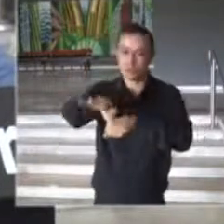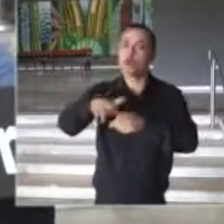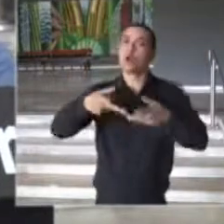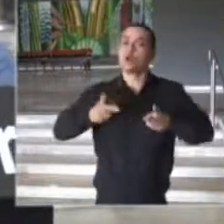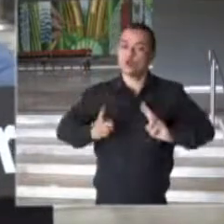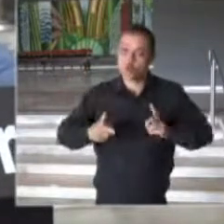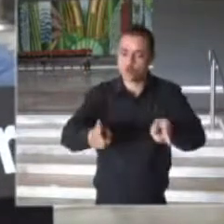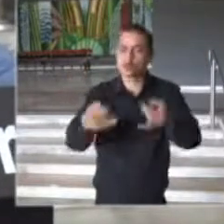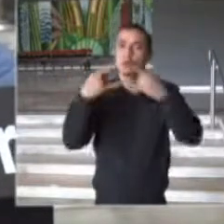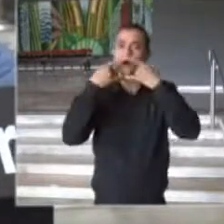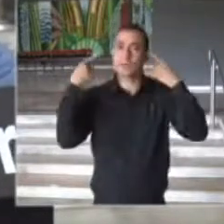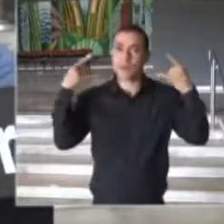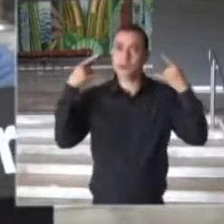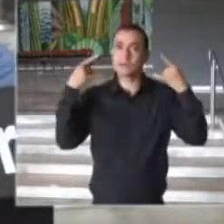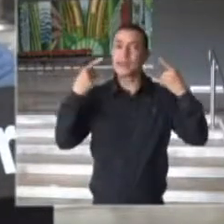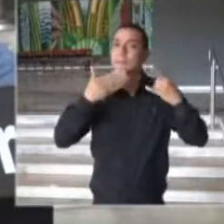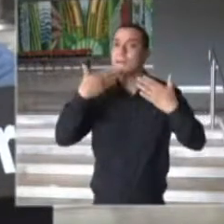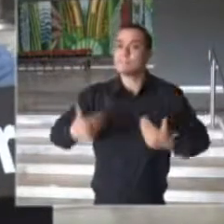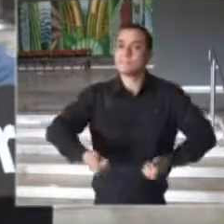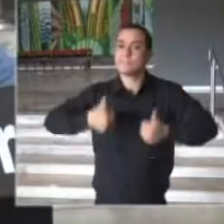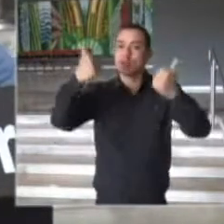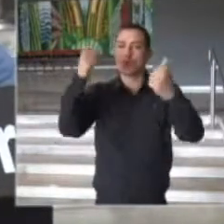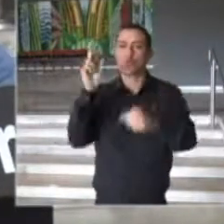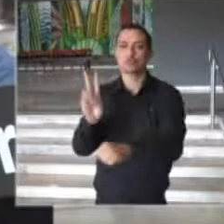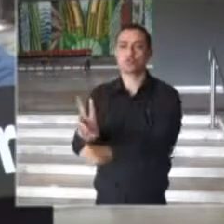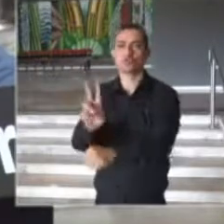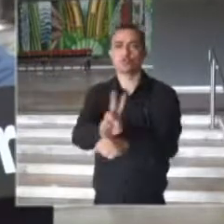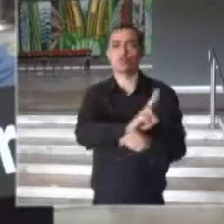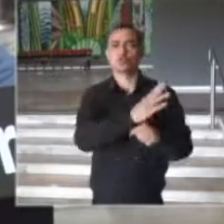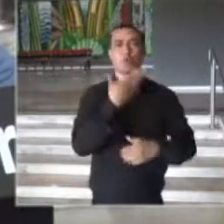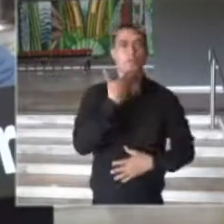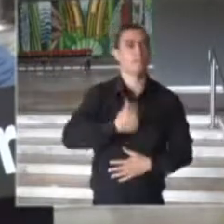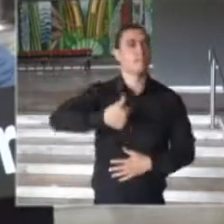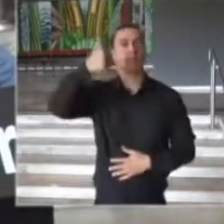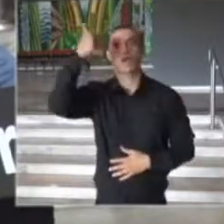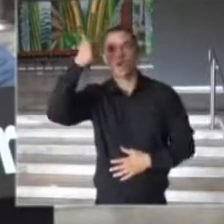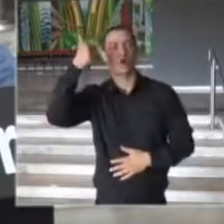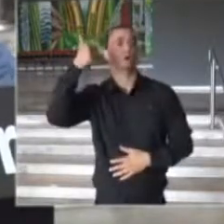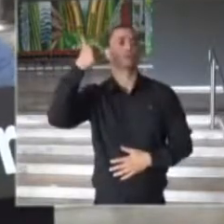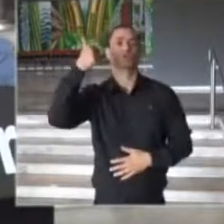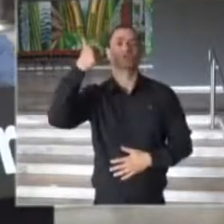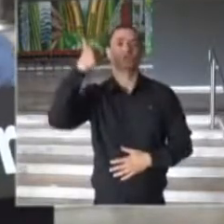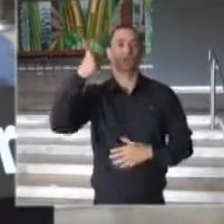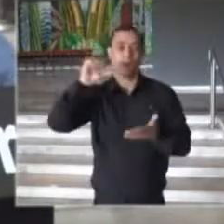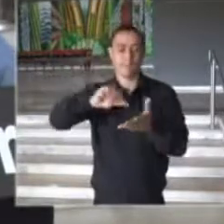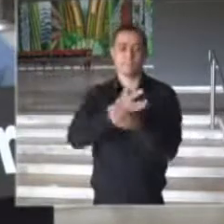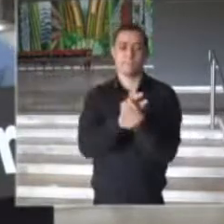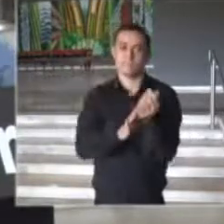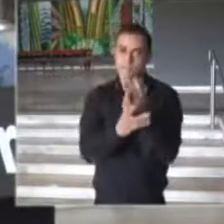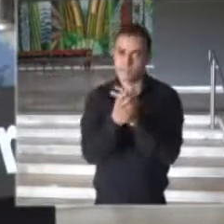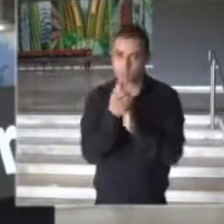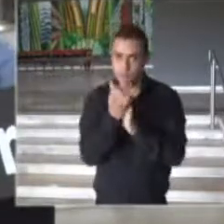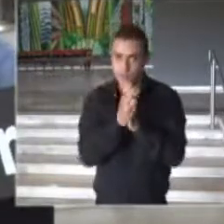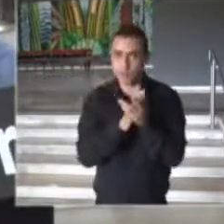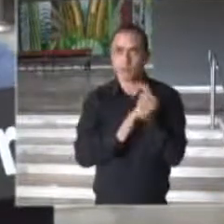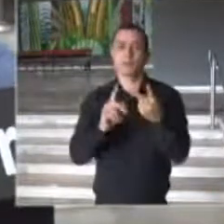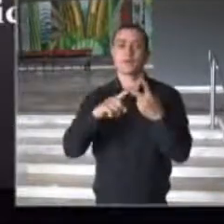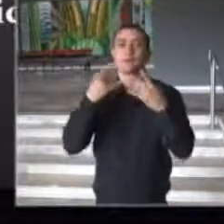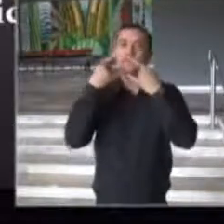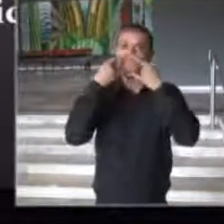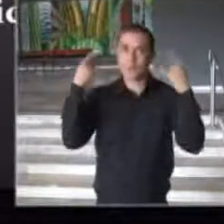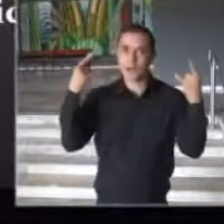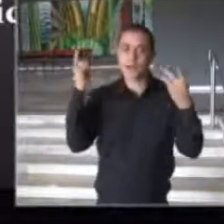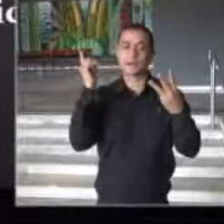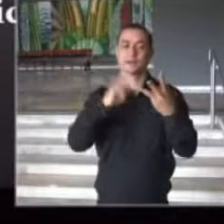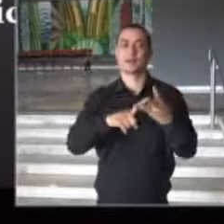continue e aprimore todos os cuidados não farmacológicos de higienização das mãos, uso das máscaras,